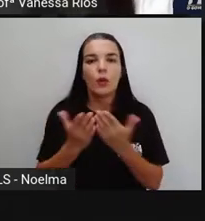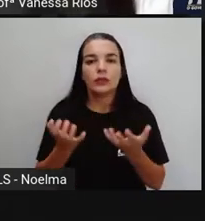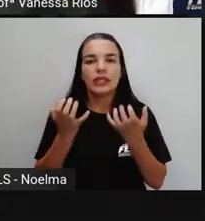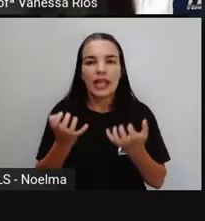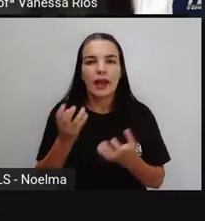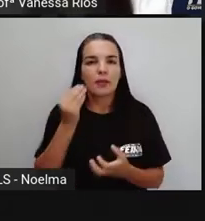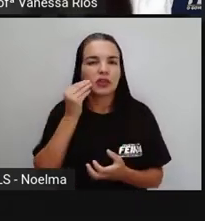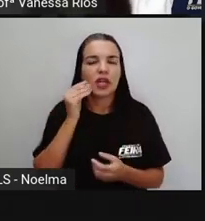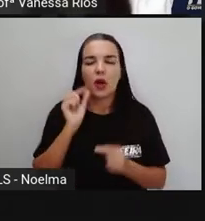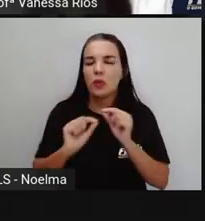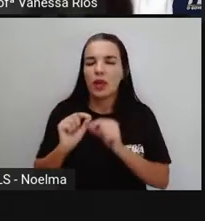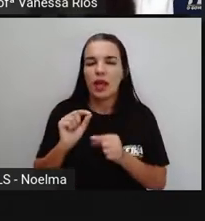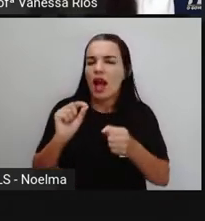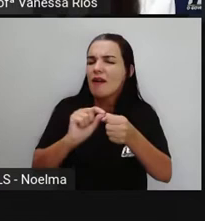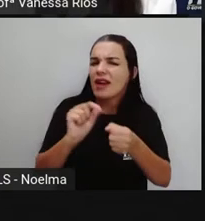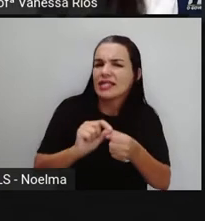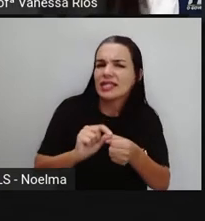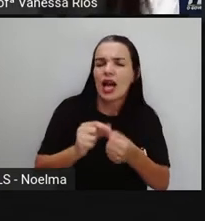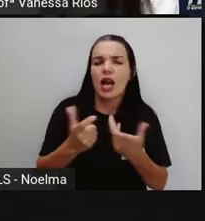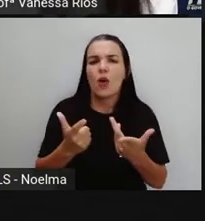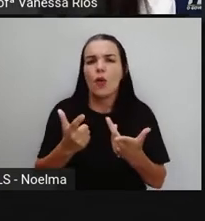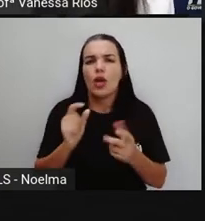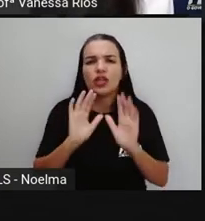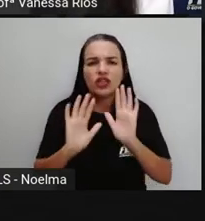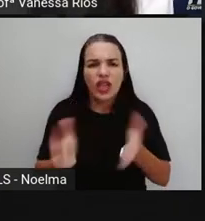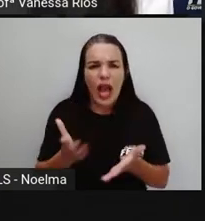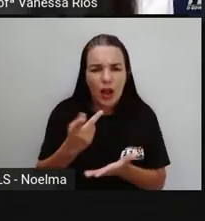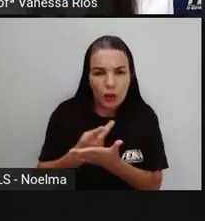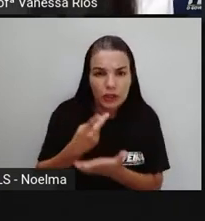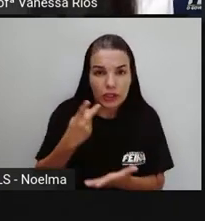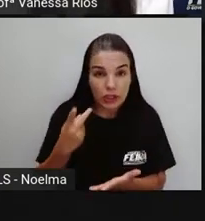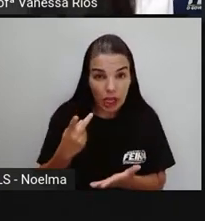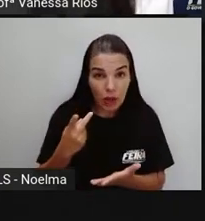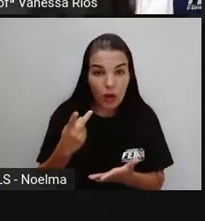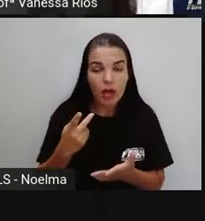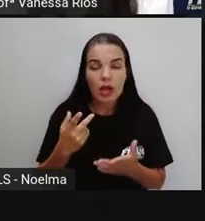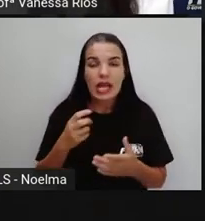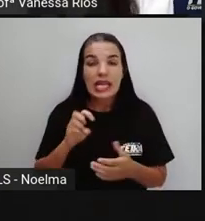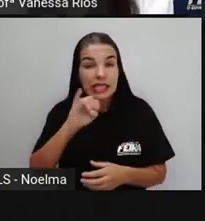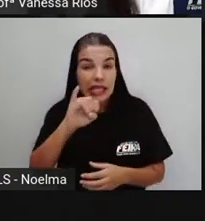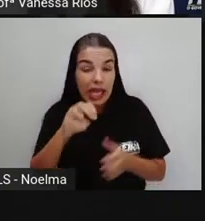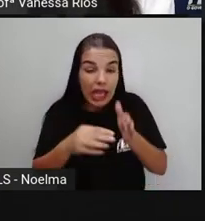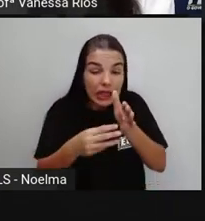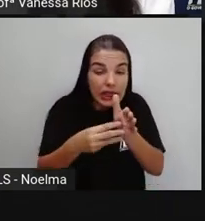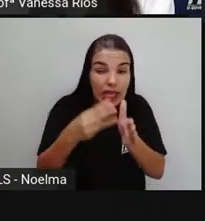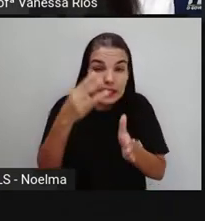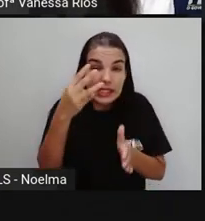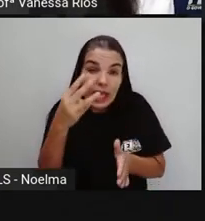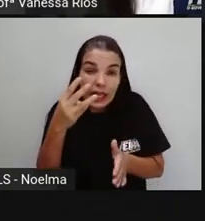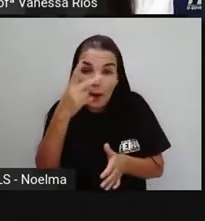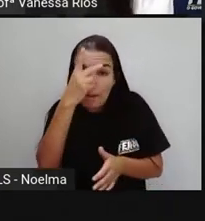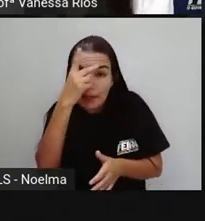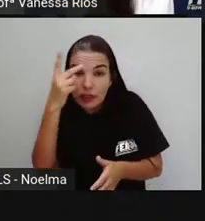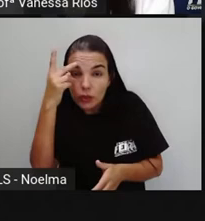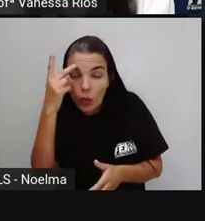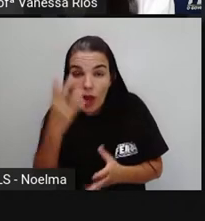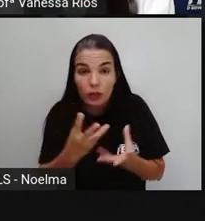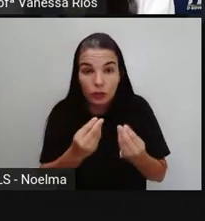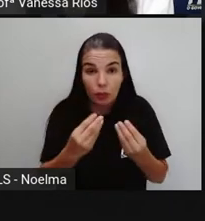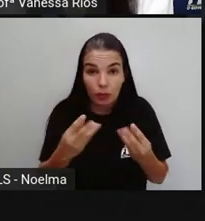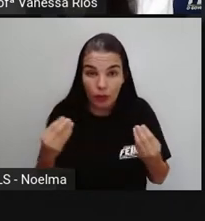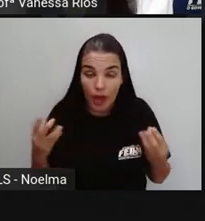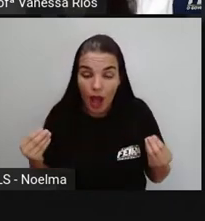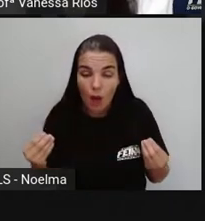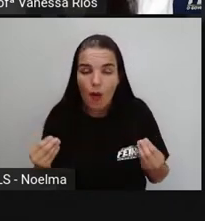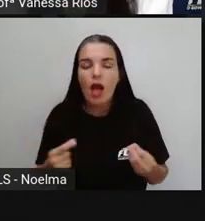ou um fenômeno, né? Que já aconteceu. E aí, ou a terceira pessoa do plural, esses verbos vão terminar